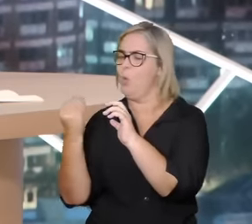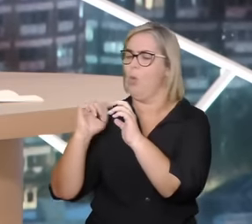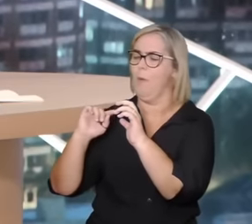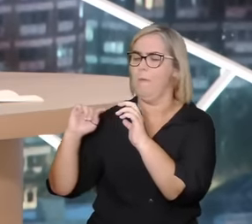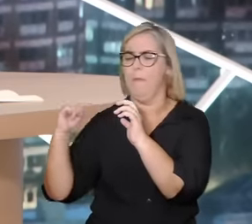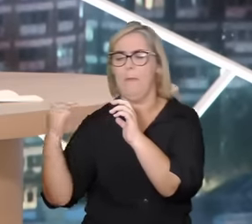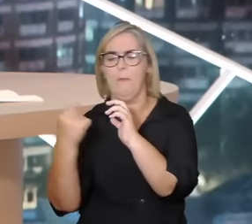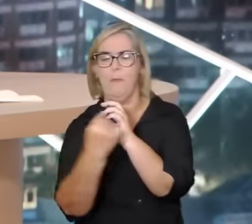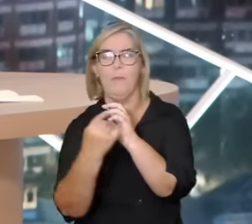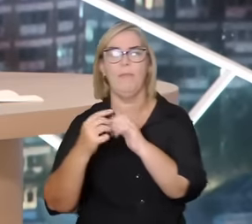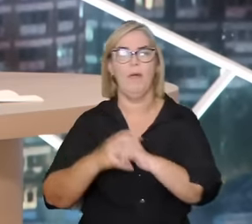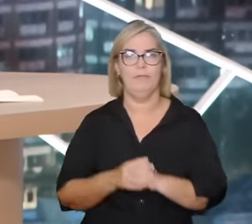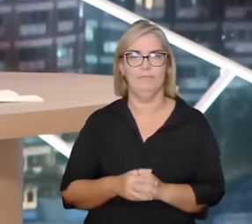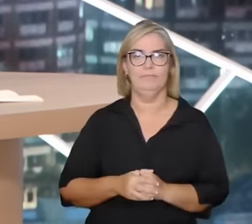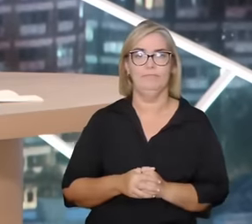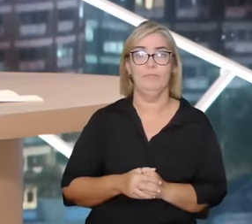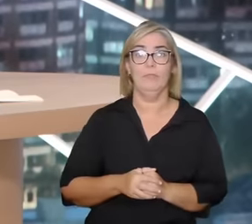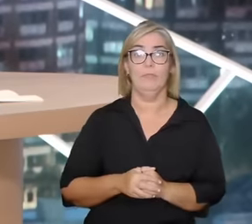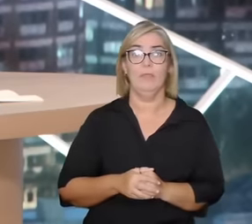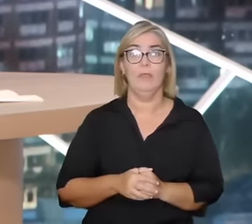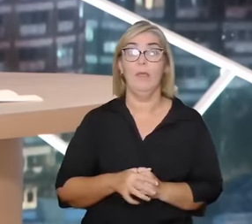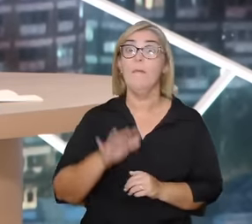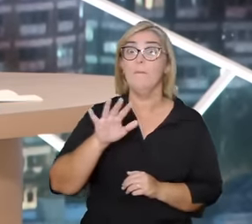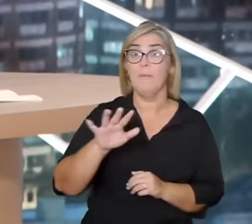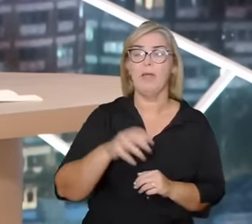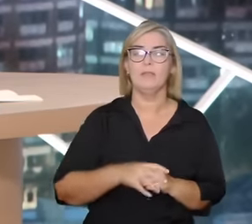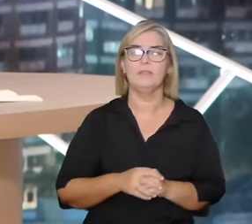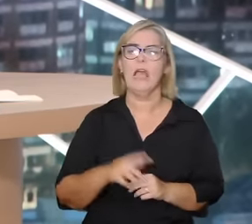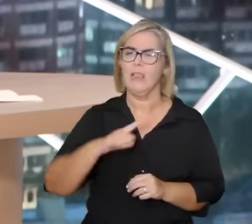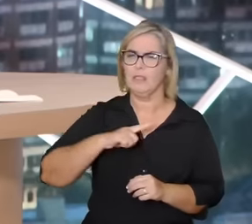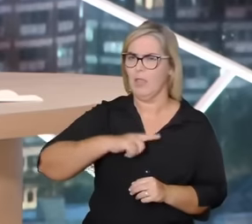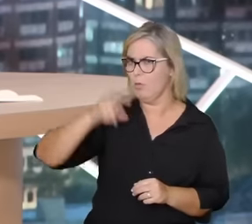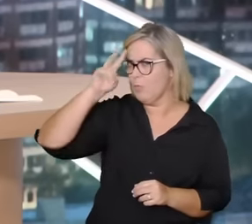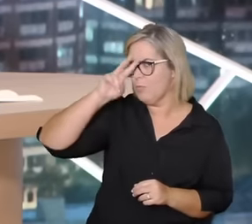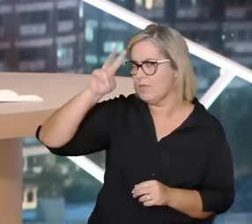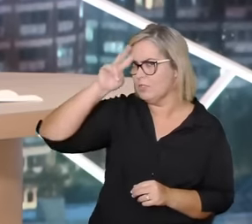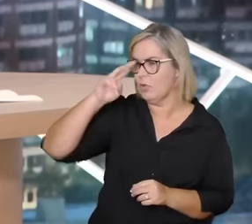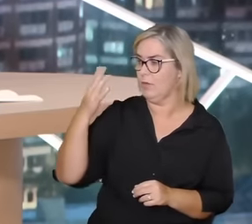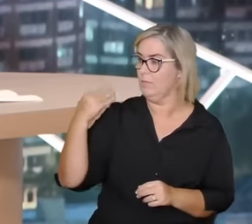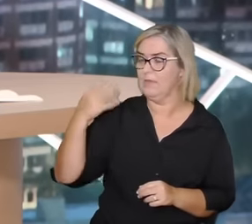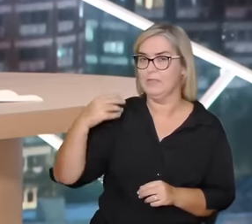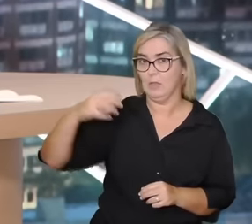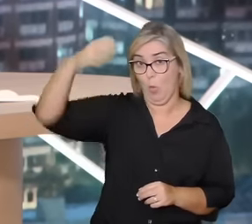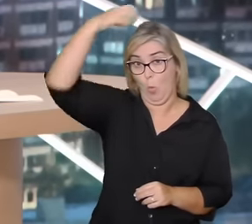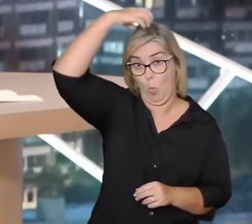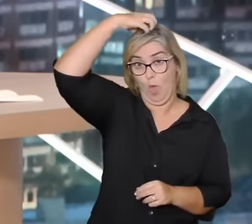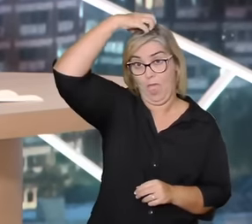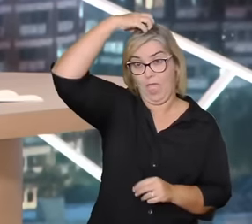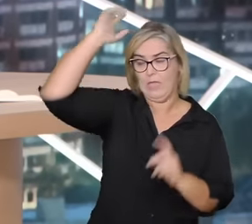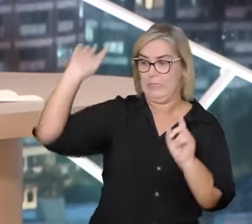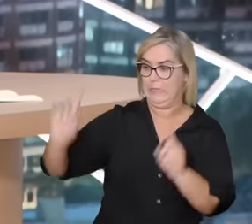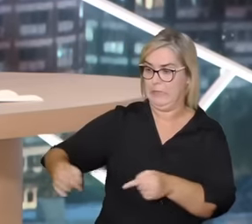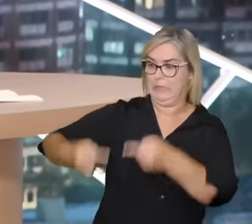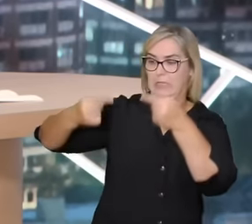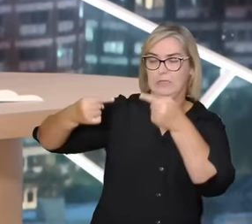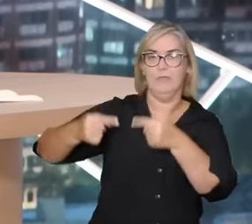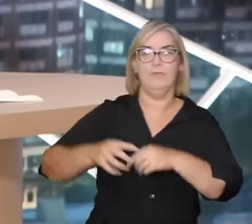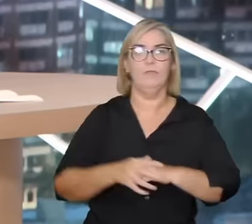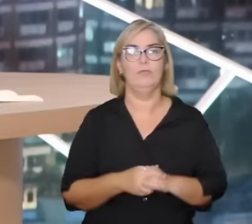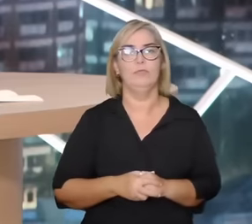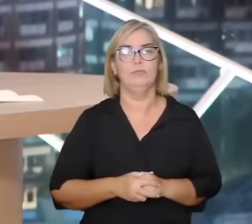pensar com urumilar o urumilar se tornou o urumilar por conta de uma história de um desafio de um rei então tem o urumilar